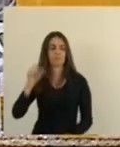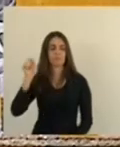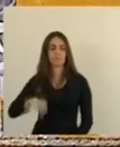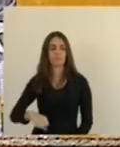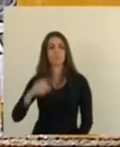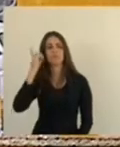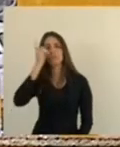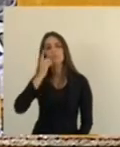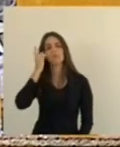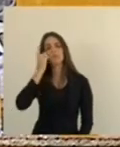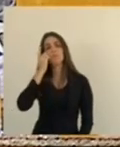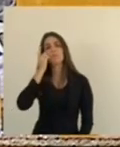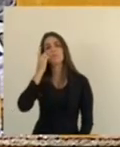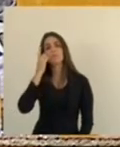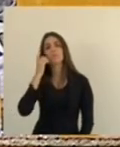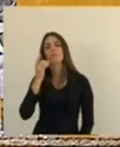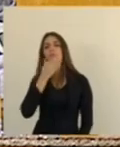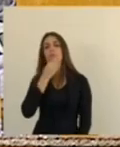voto, deputado Freitas